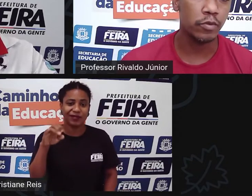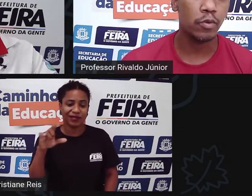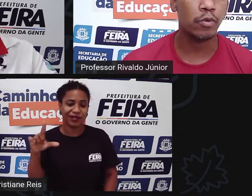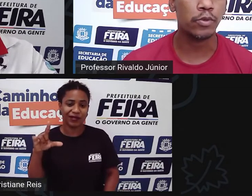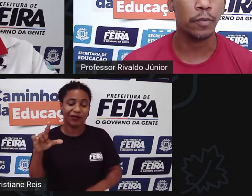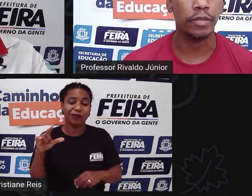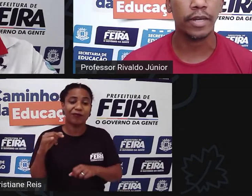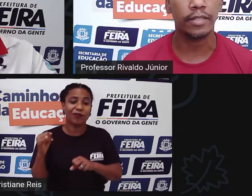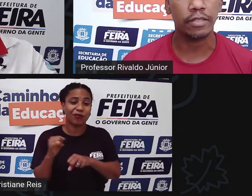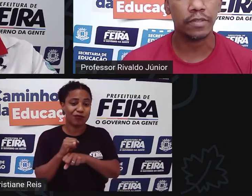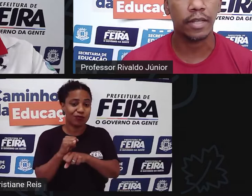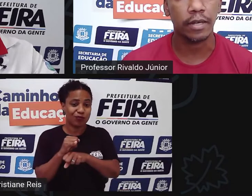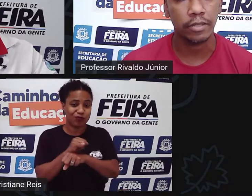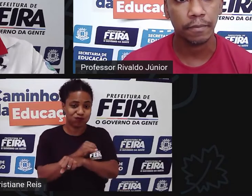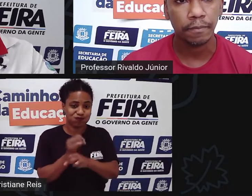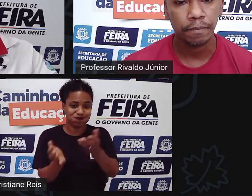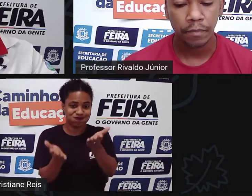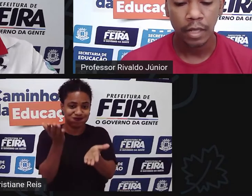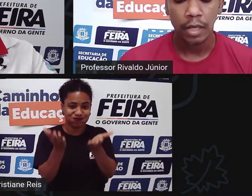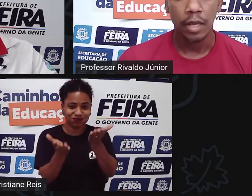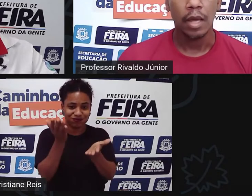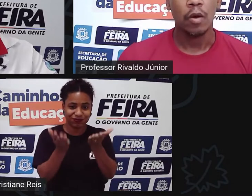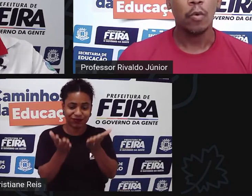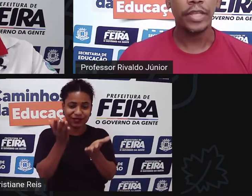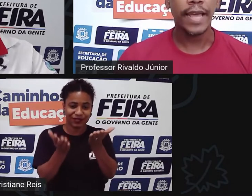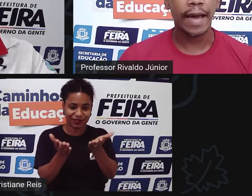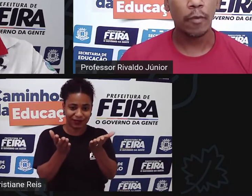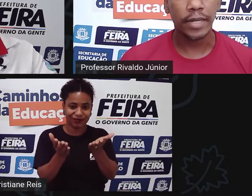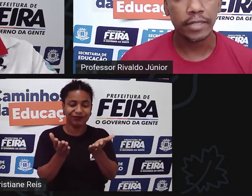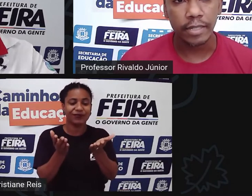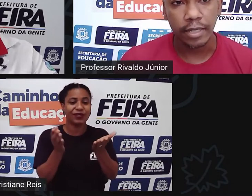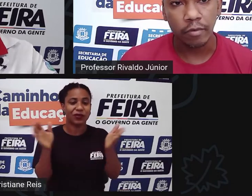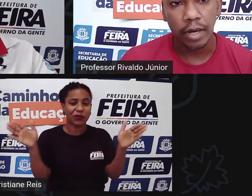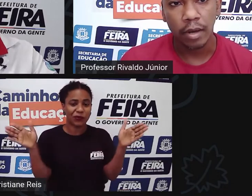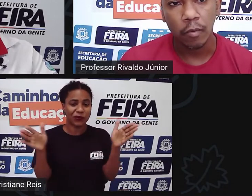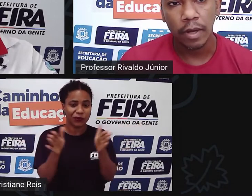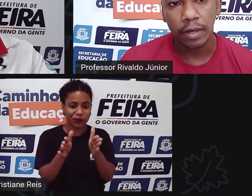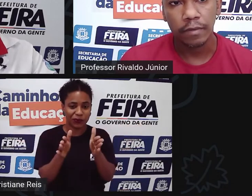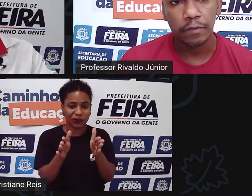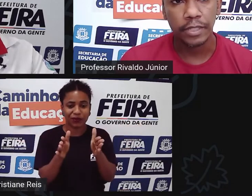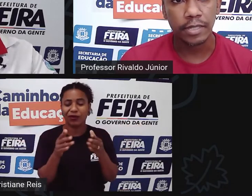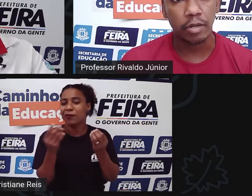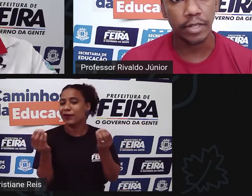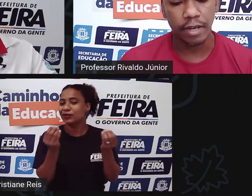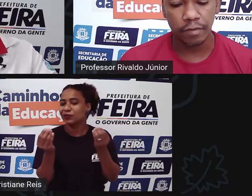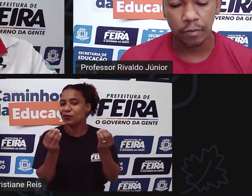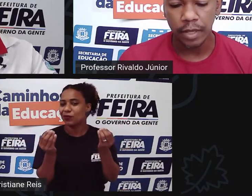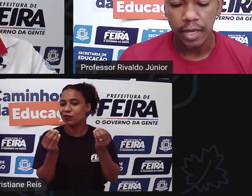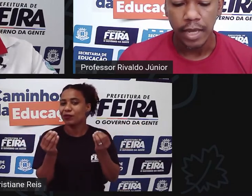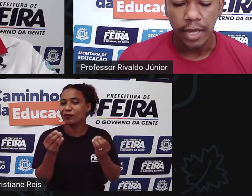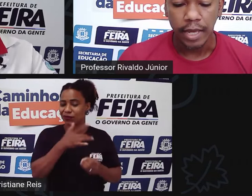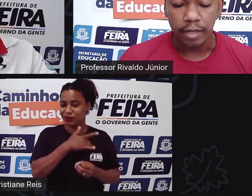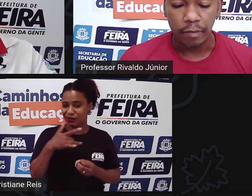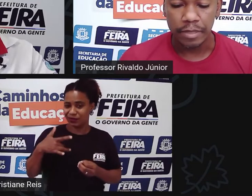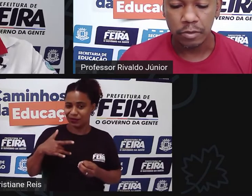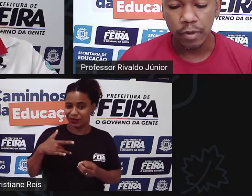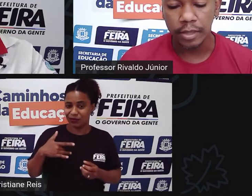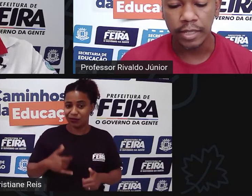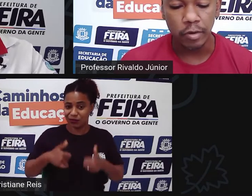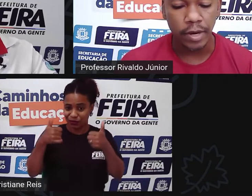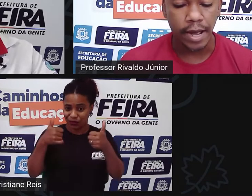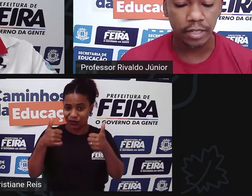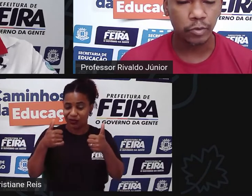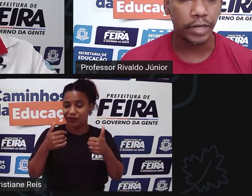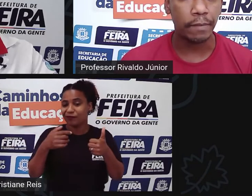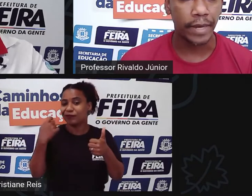oxigênio consumido em cada atividade. O ideal para que se tenha uma vida saudável é que a pessoa